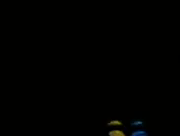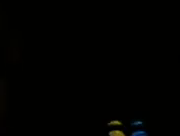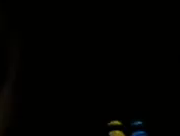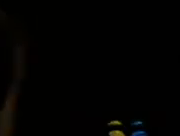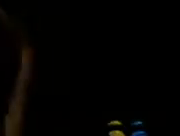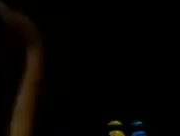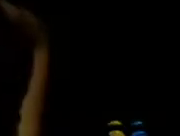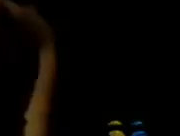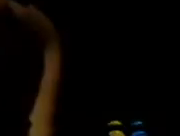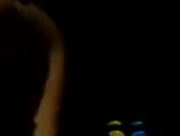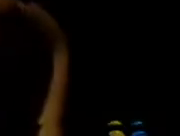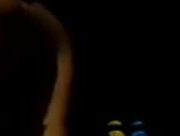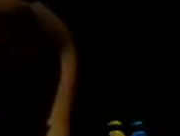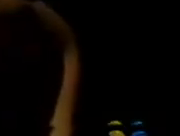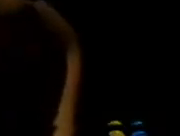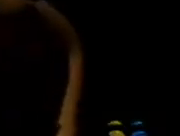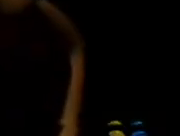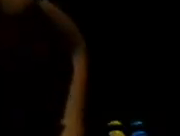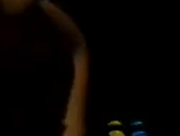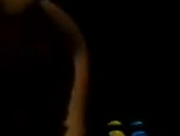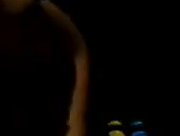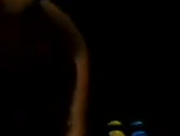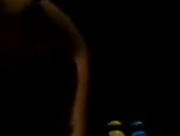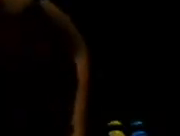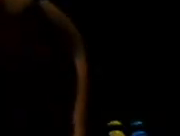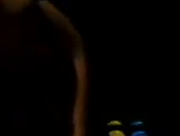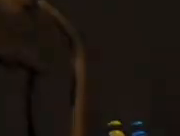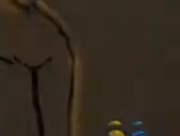nesse lugar.